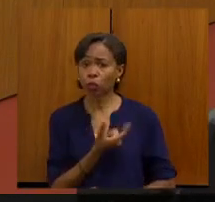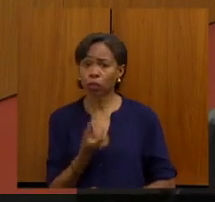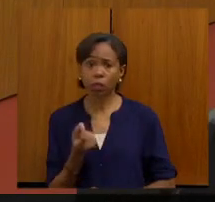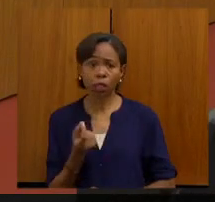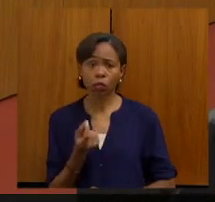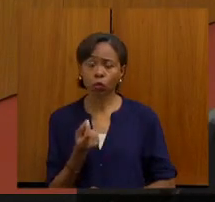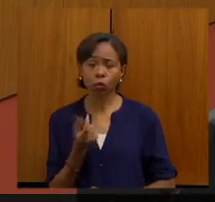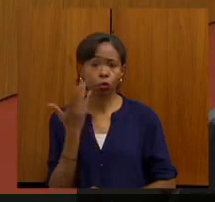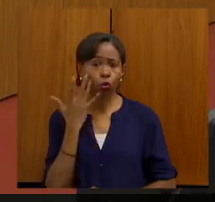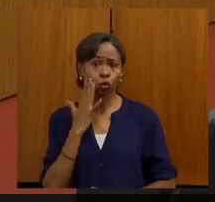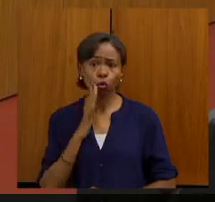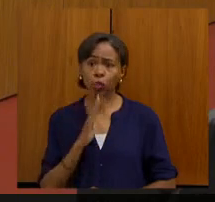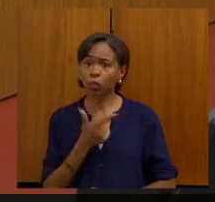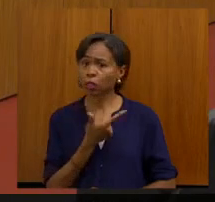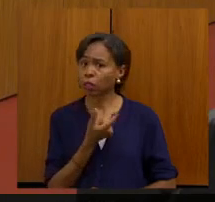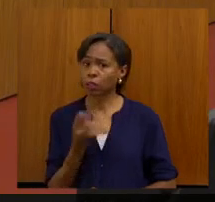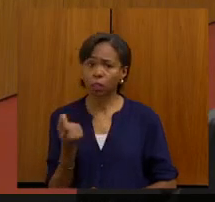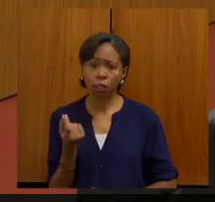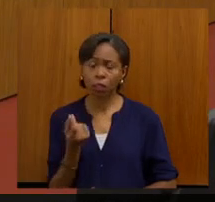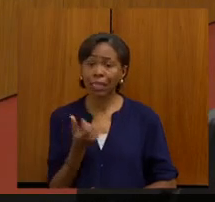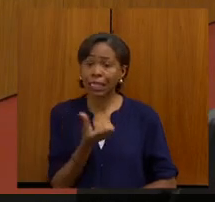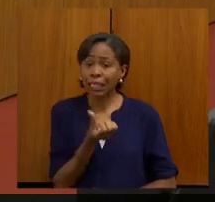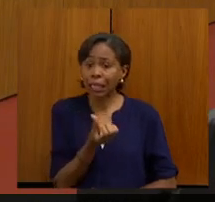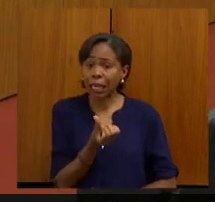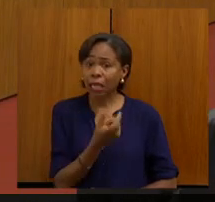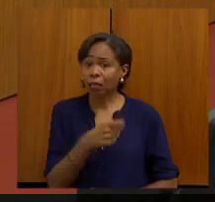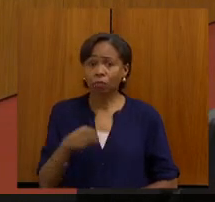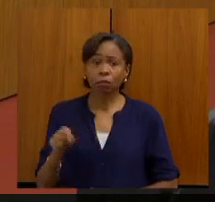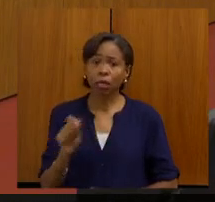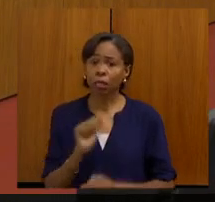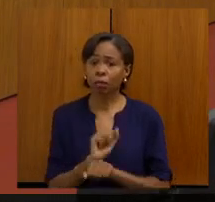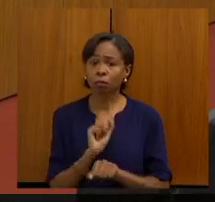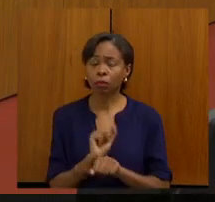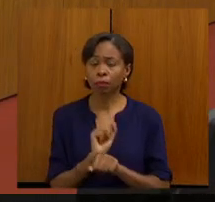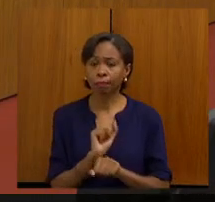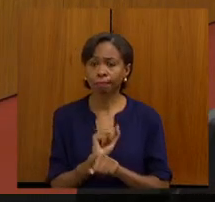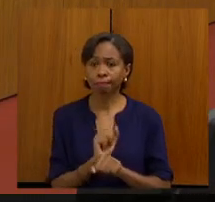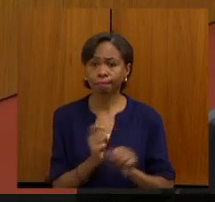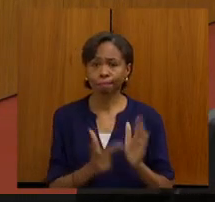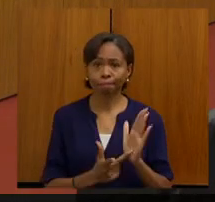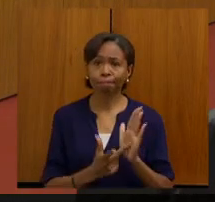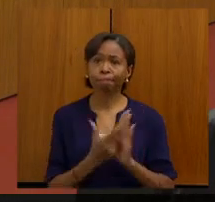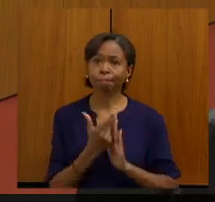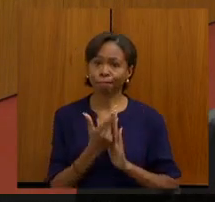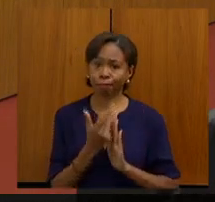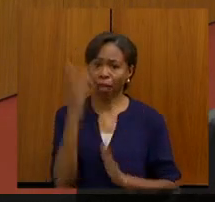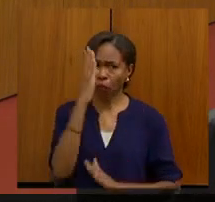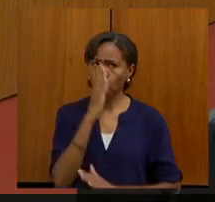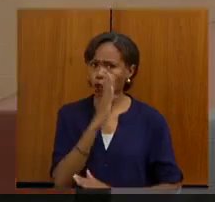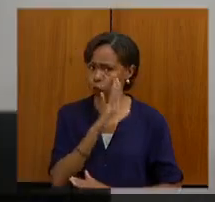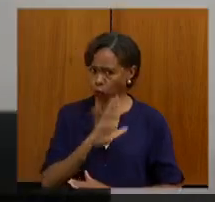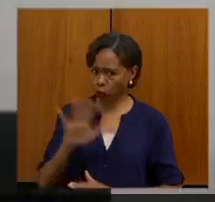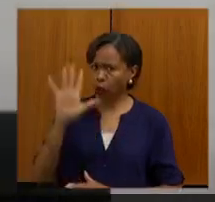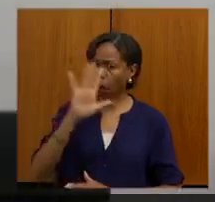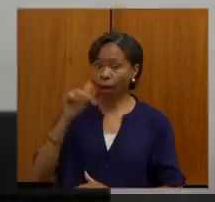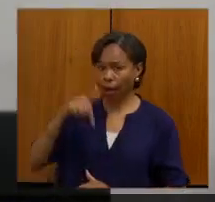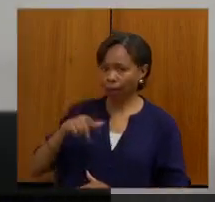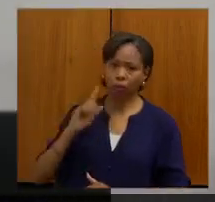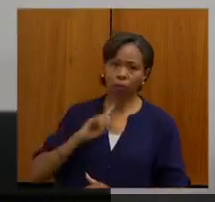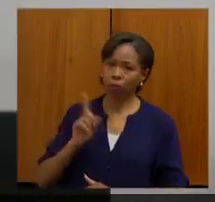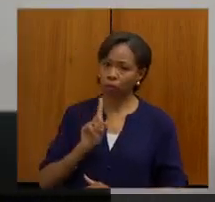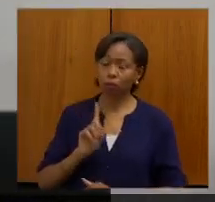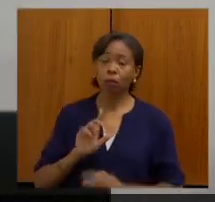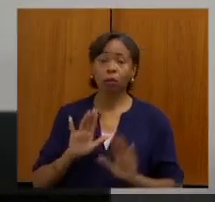imagina você esperar cerca de seis meses para uma cirurgia. Isso é dado a nível nacional, não é daqui de Minas Gerais, não.